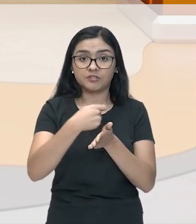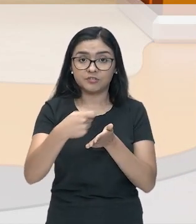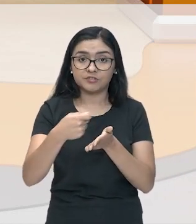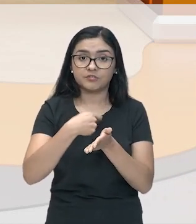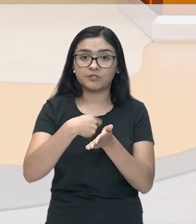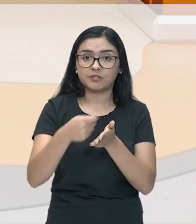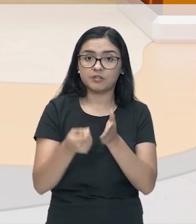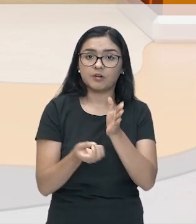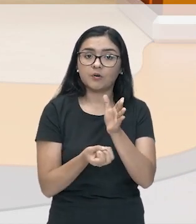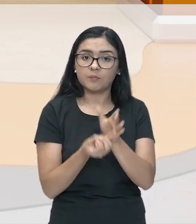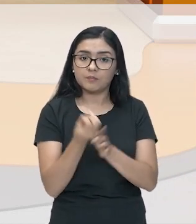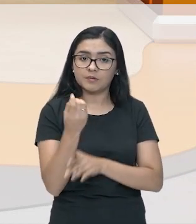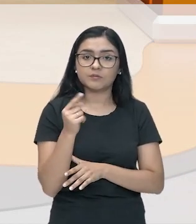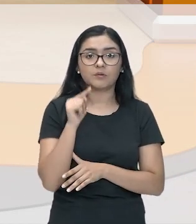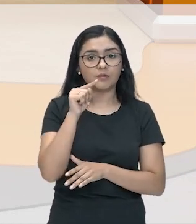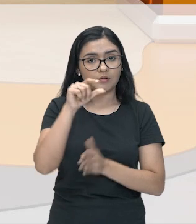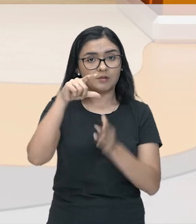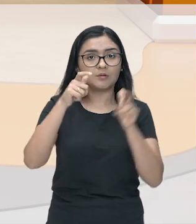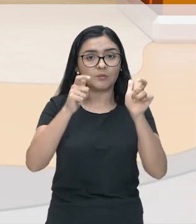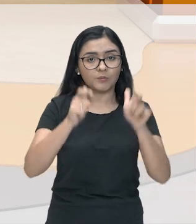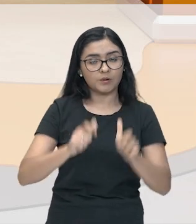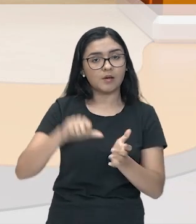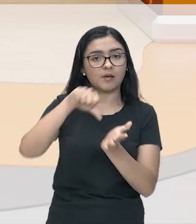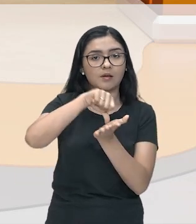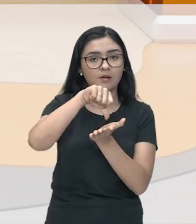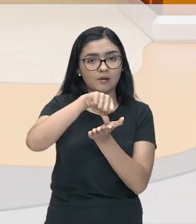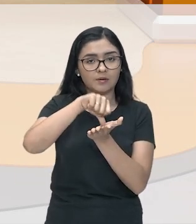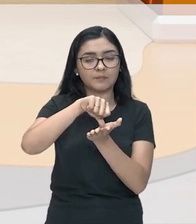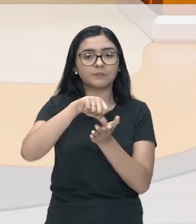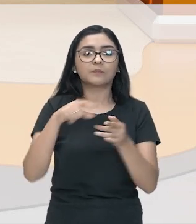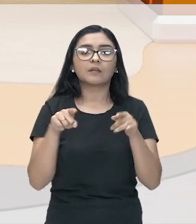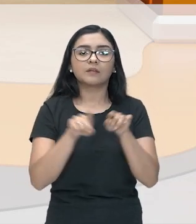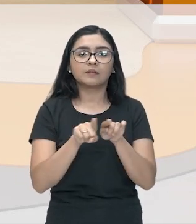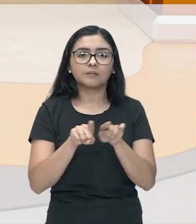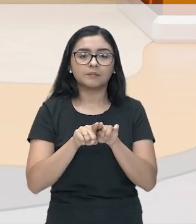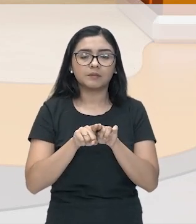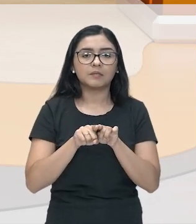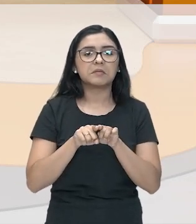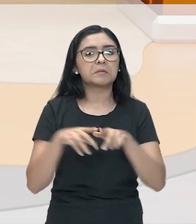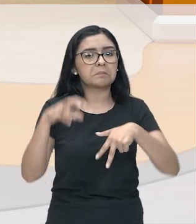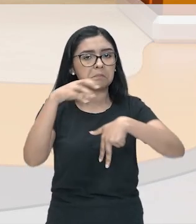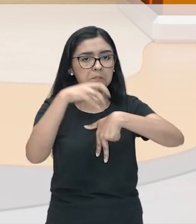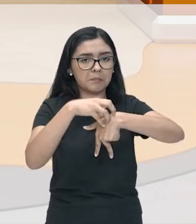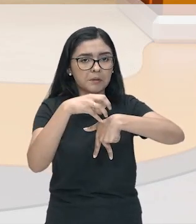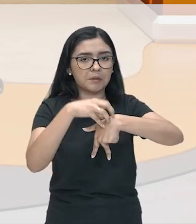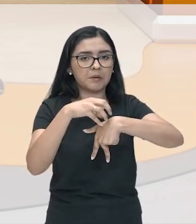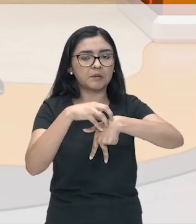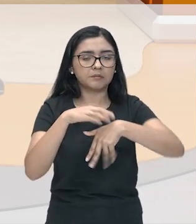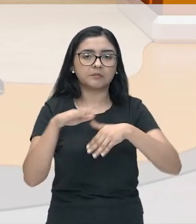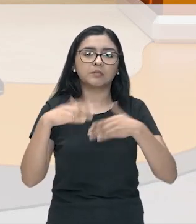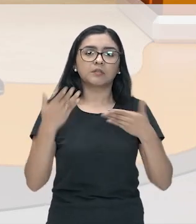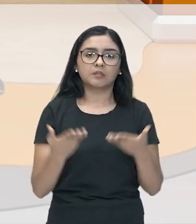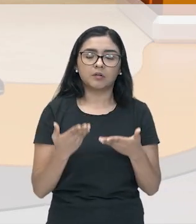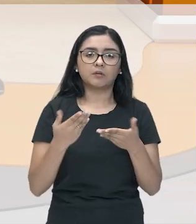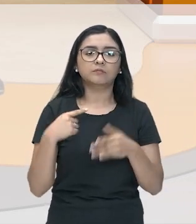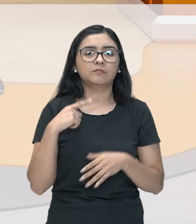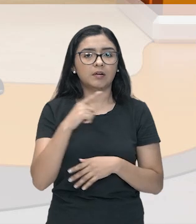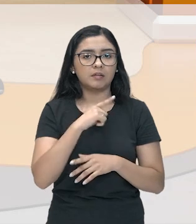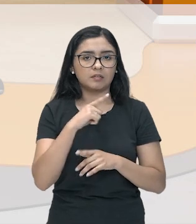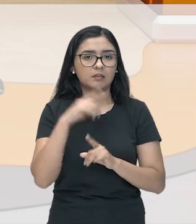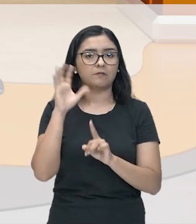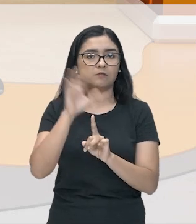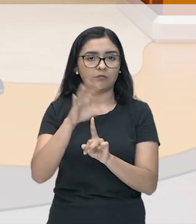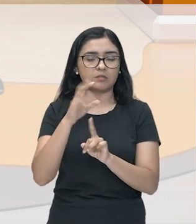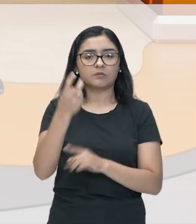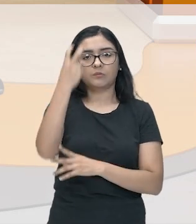grandes impérios e civilizações surgiram nessa região. Então, eles vão ter ali um legado e uma contribuição cultural, tá?